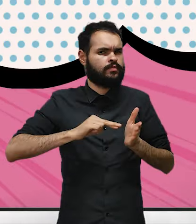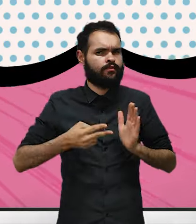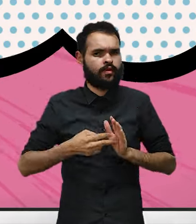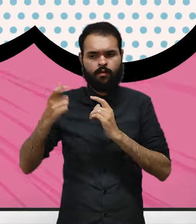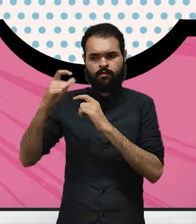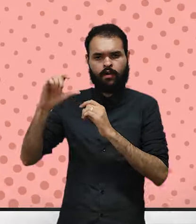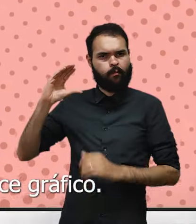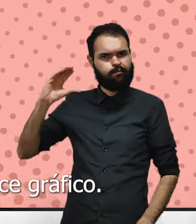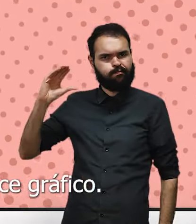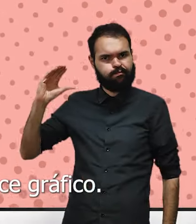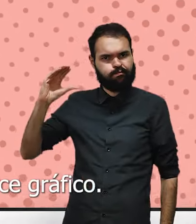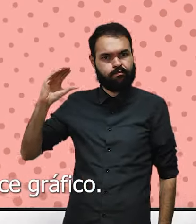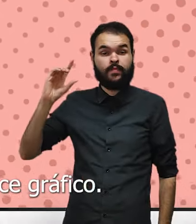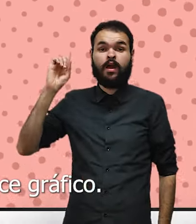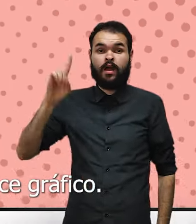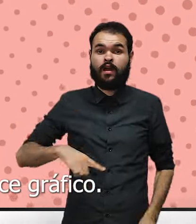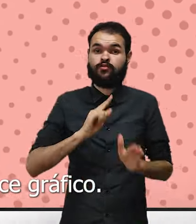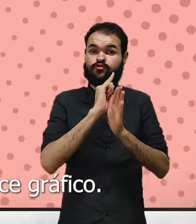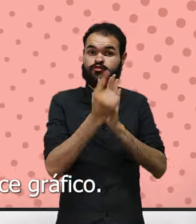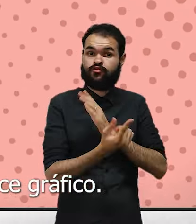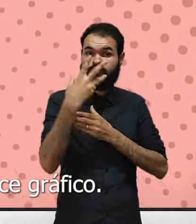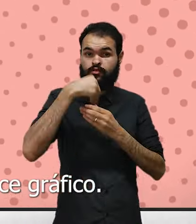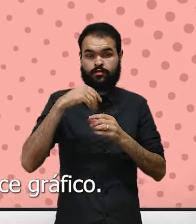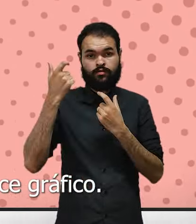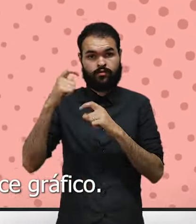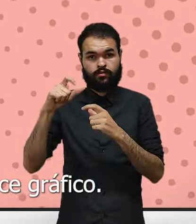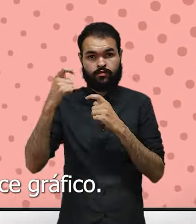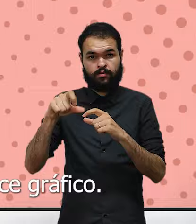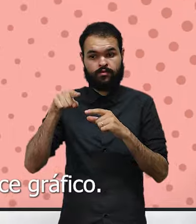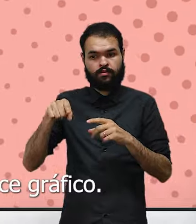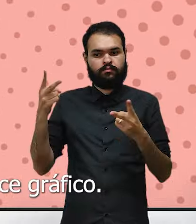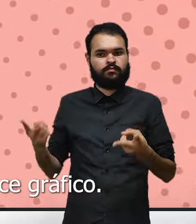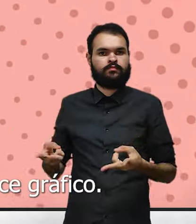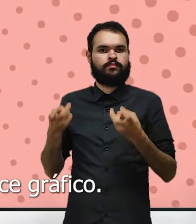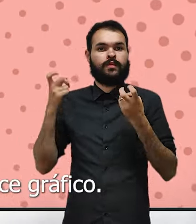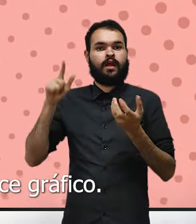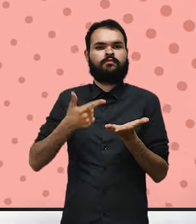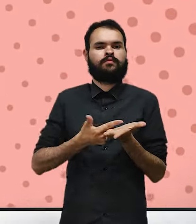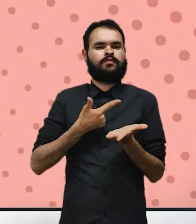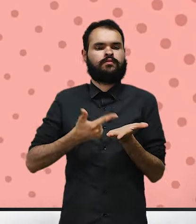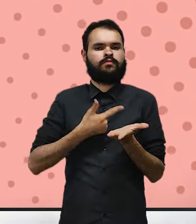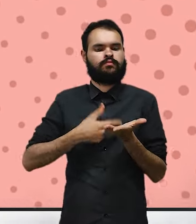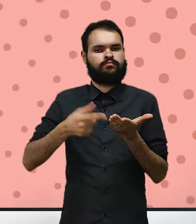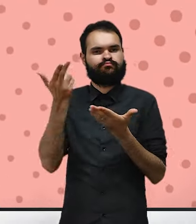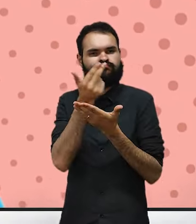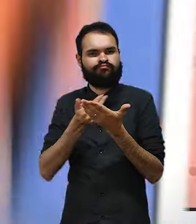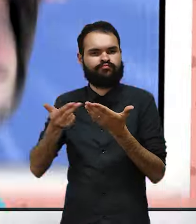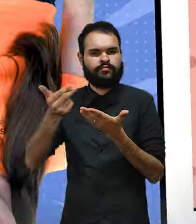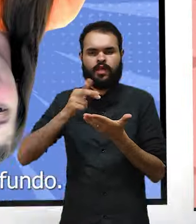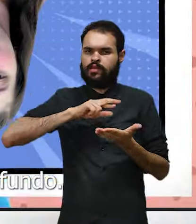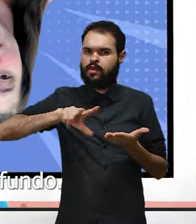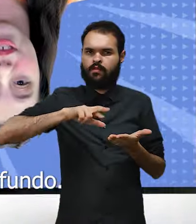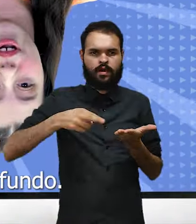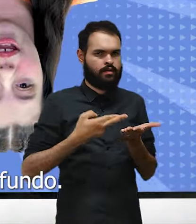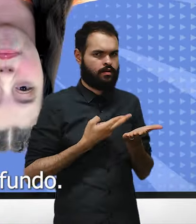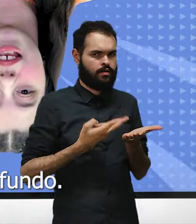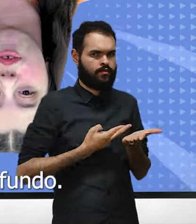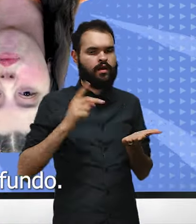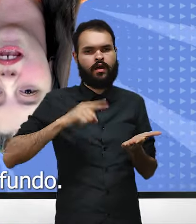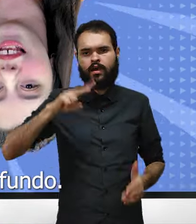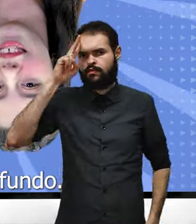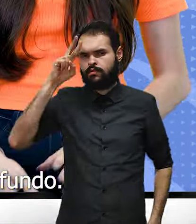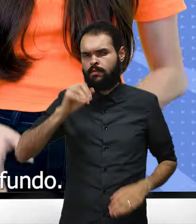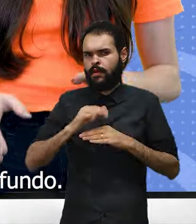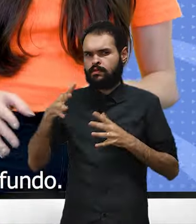é o graphic novel? É um gênero dentro das HQs, considerado um romance gráfico. Não são revistas. É uma história